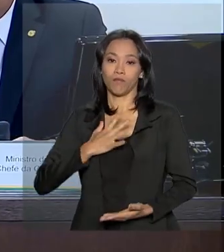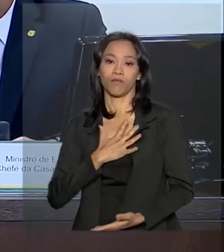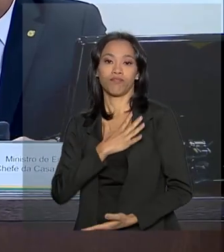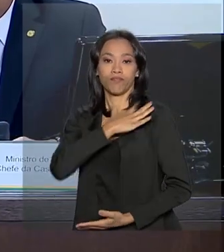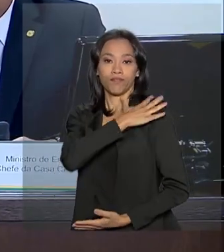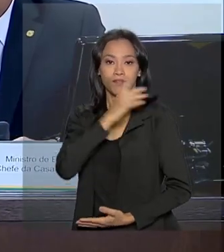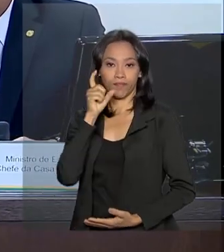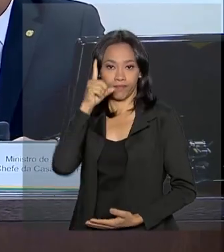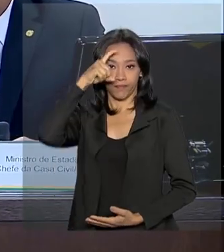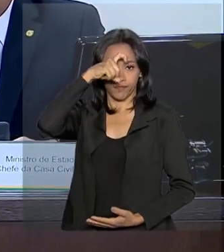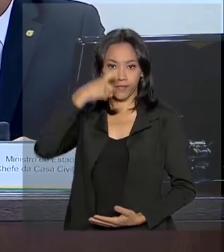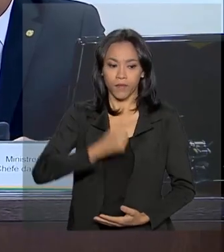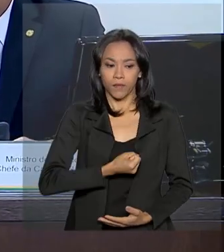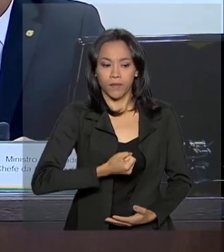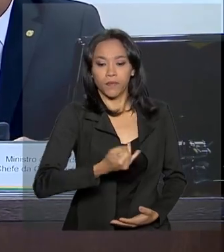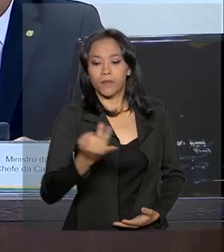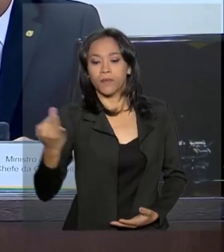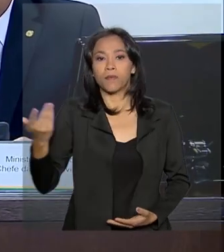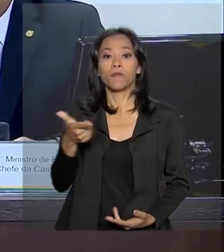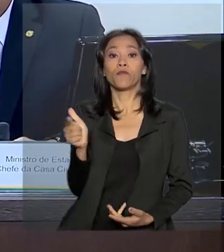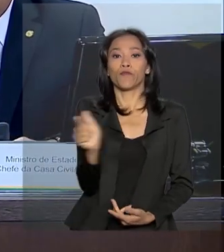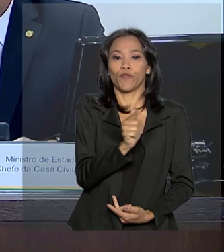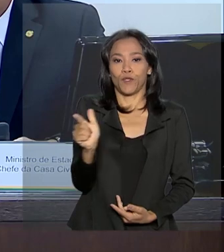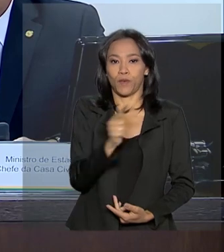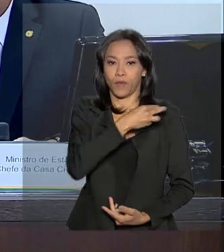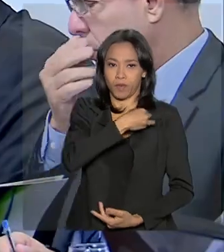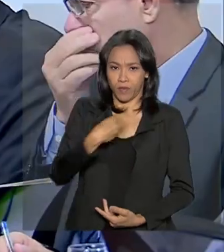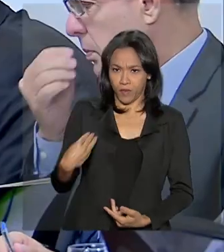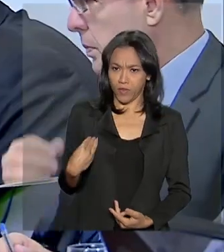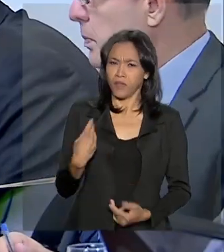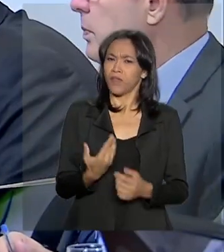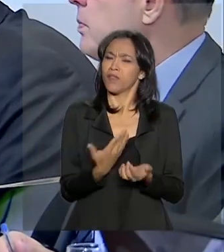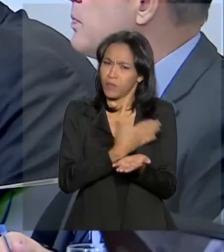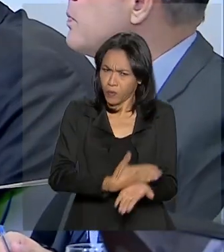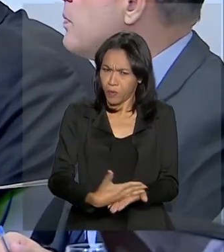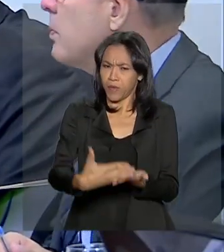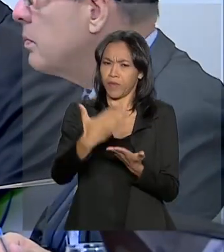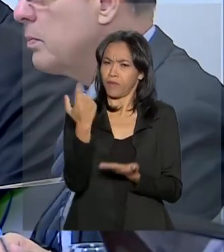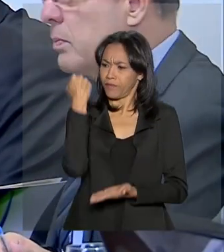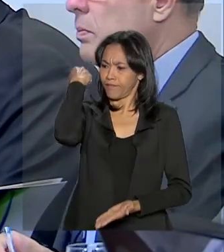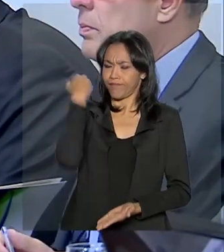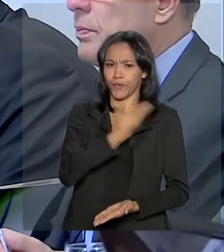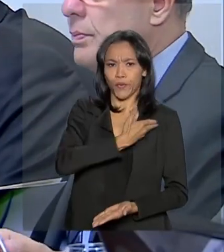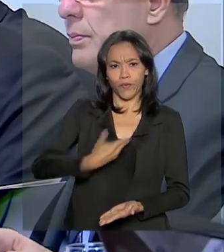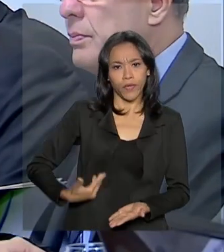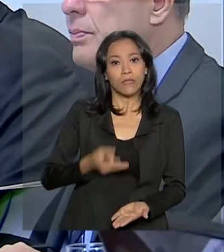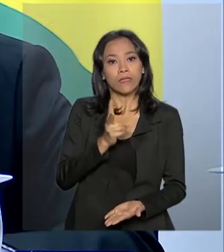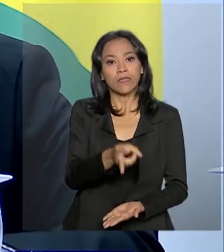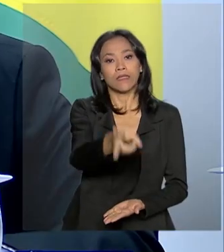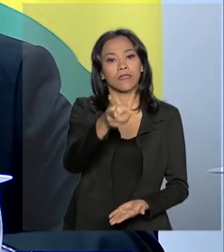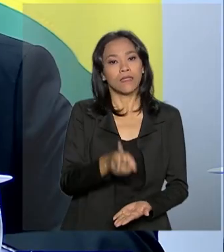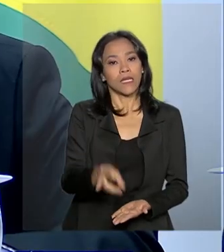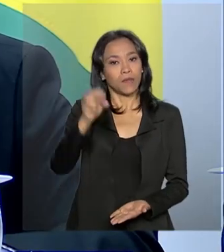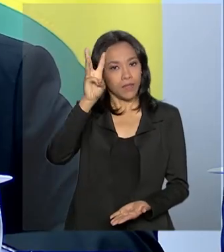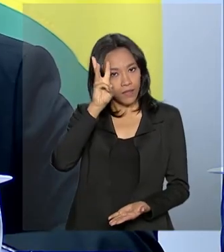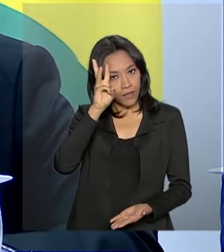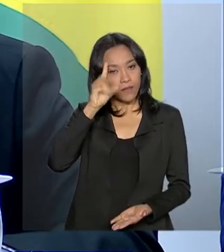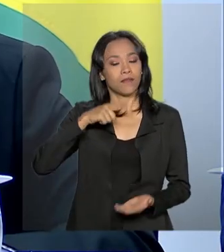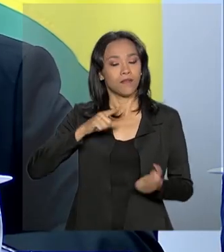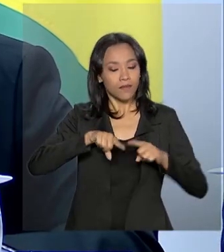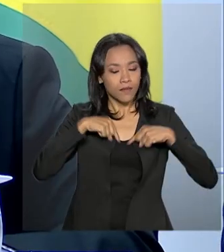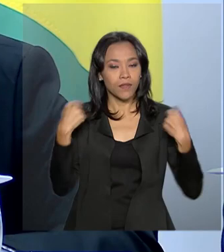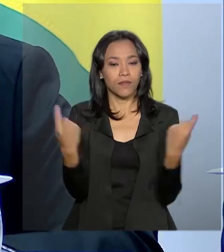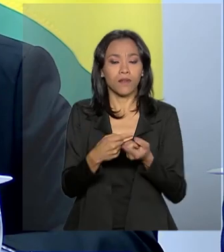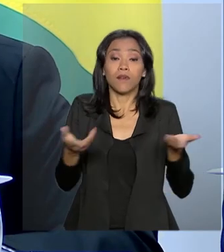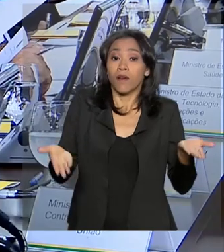reúne os 22 ministros. Desde o início do governo, essa reunião tem acontecido todas as terças-feiras e hoje, além